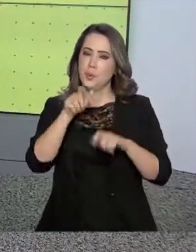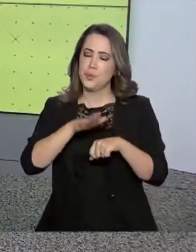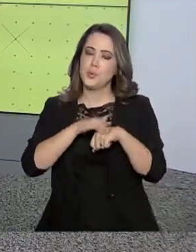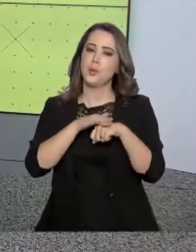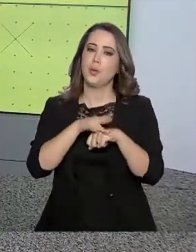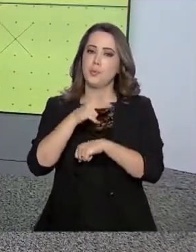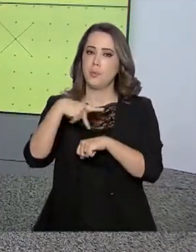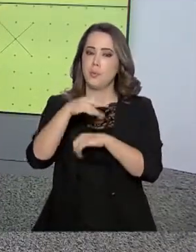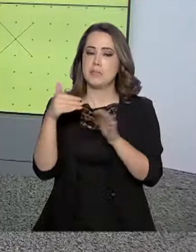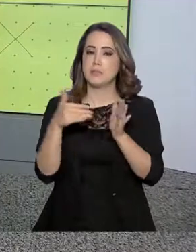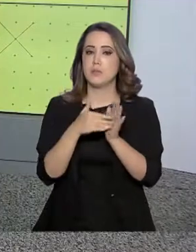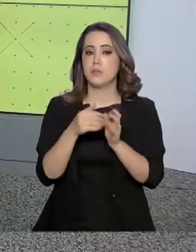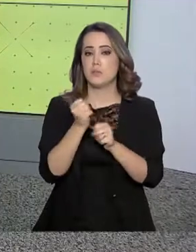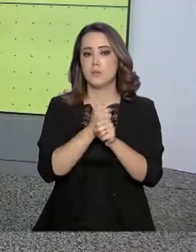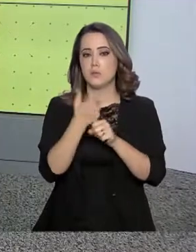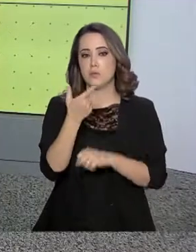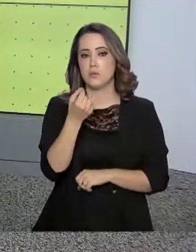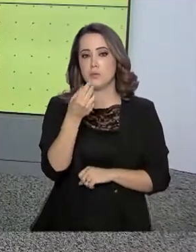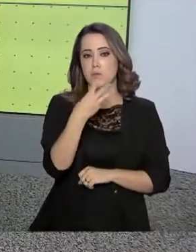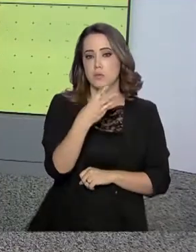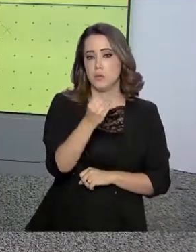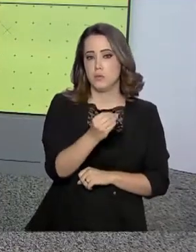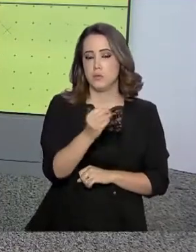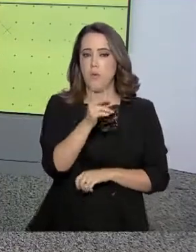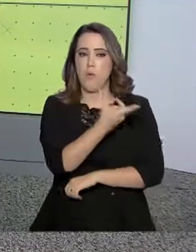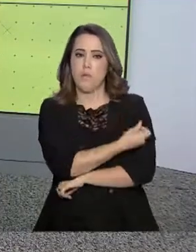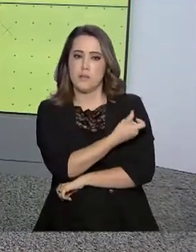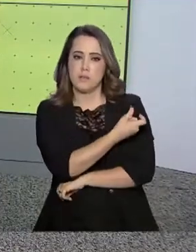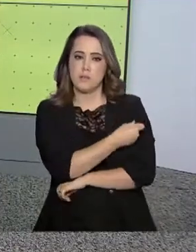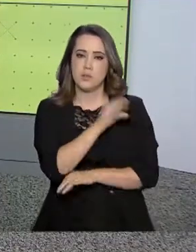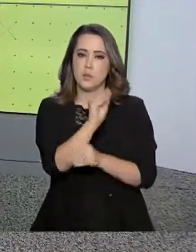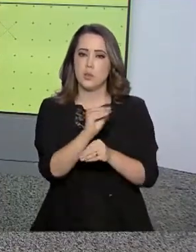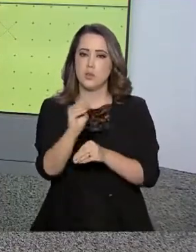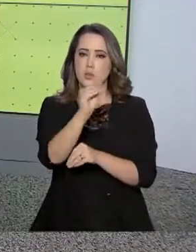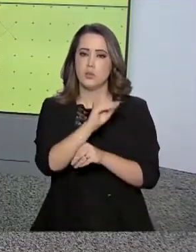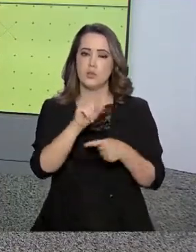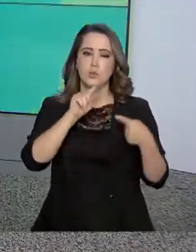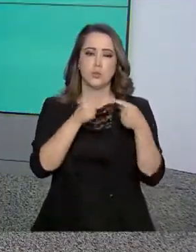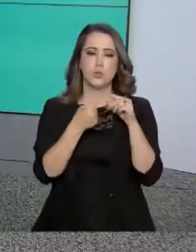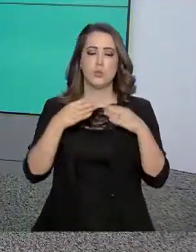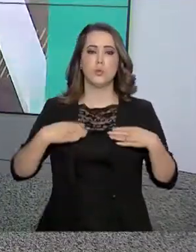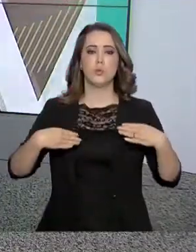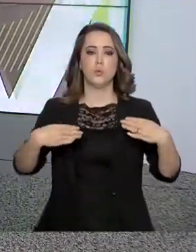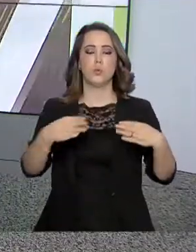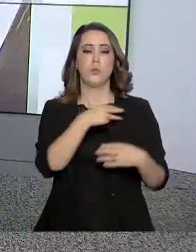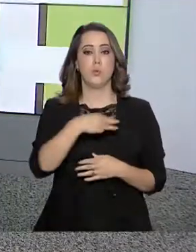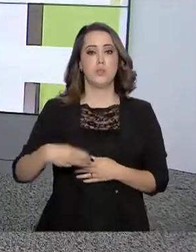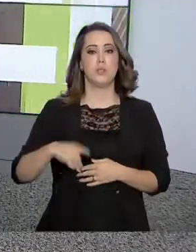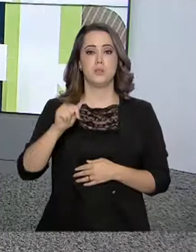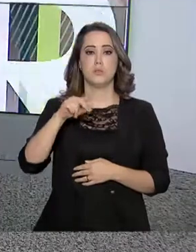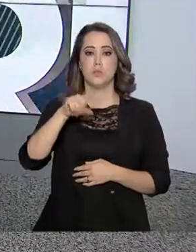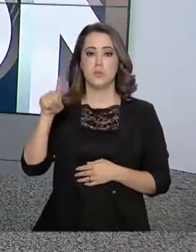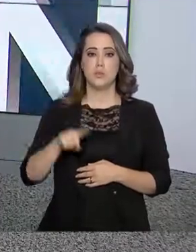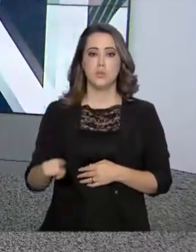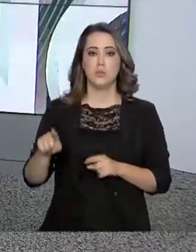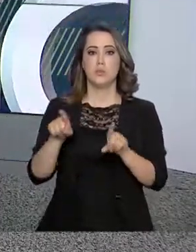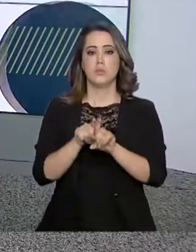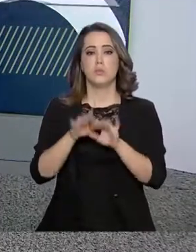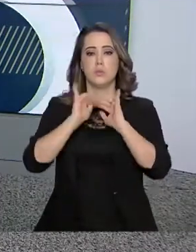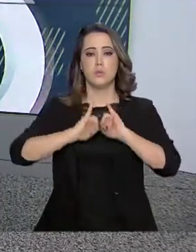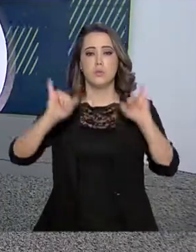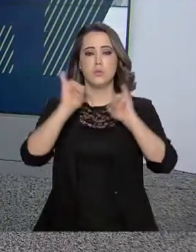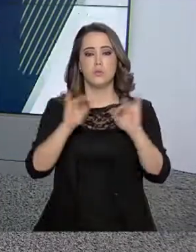doença no país até 2030, com vacina e tratamento, segundo o ministro Luiz Henrique Bandetta, em